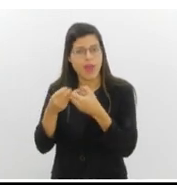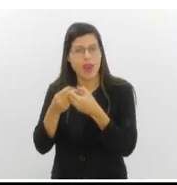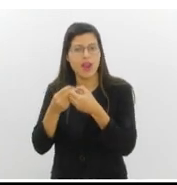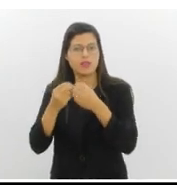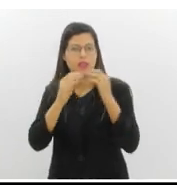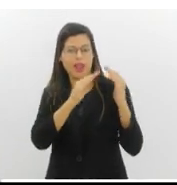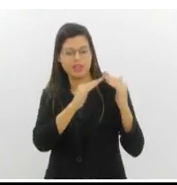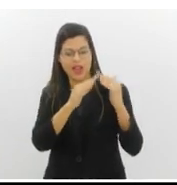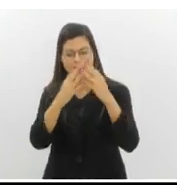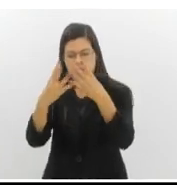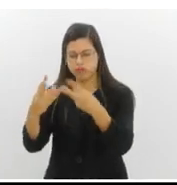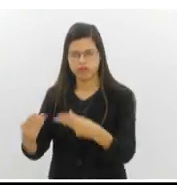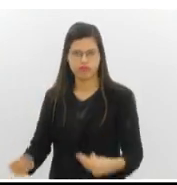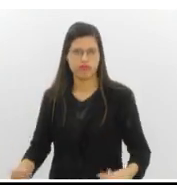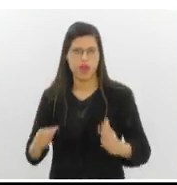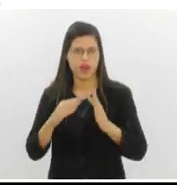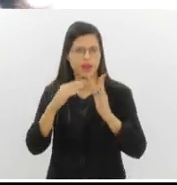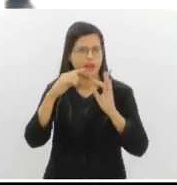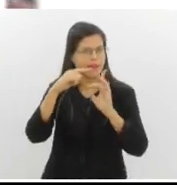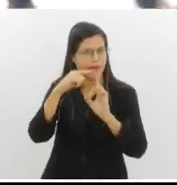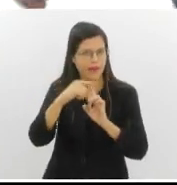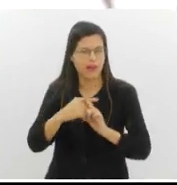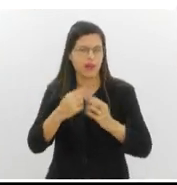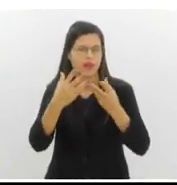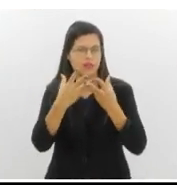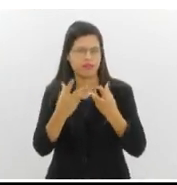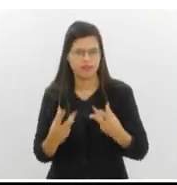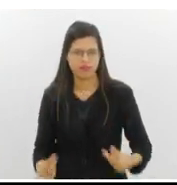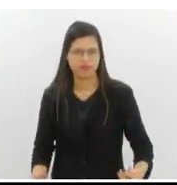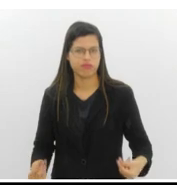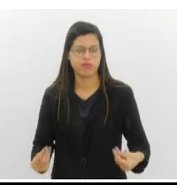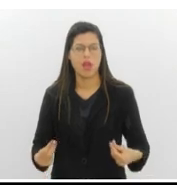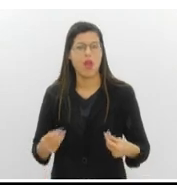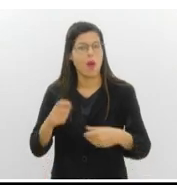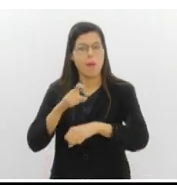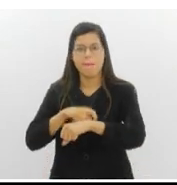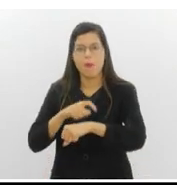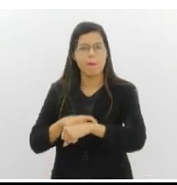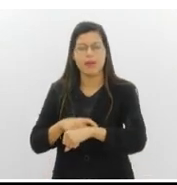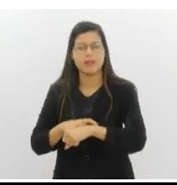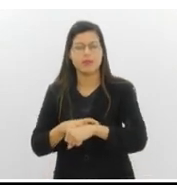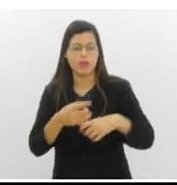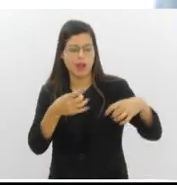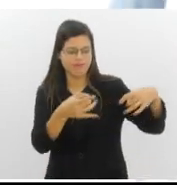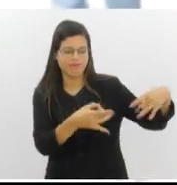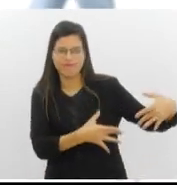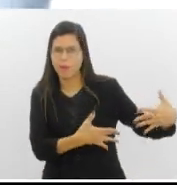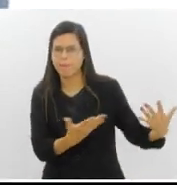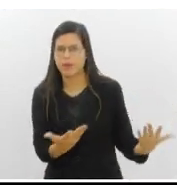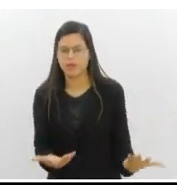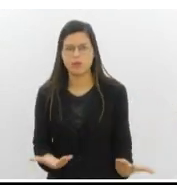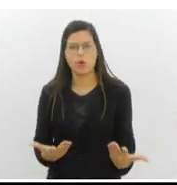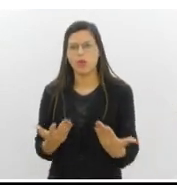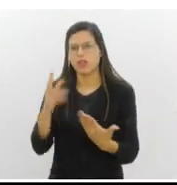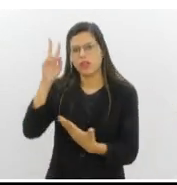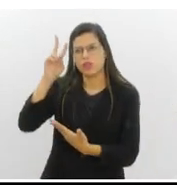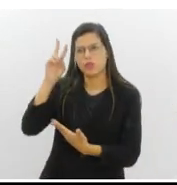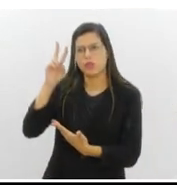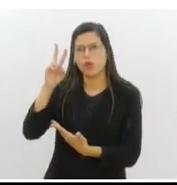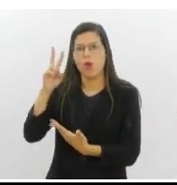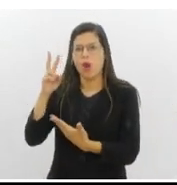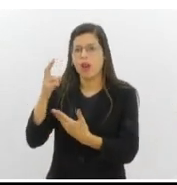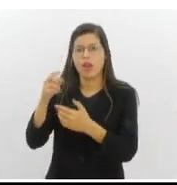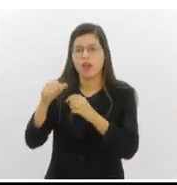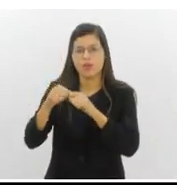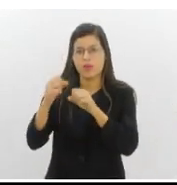casario, igrejas do Mestre Valentim, é um momento que a gente simplesmente joga fora toda uma parte da história para não construir